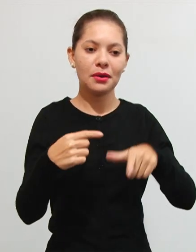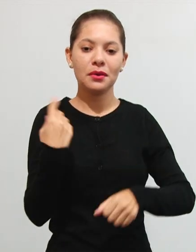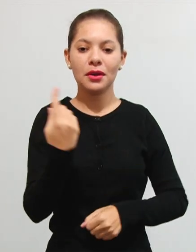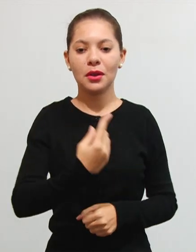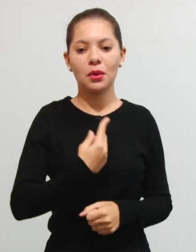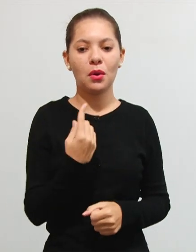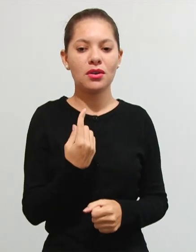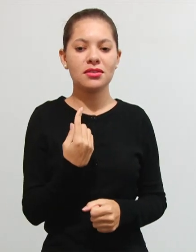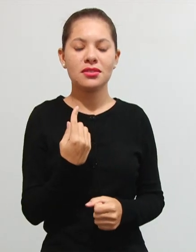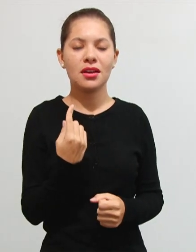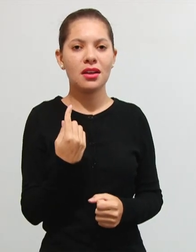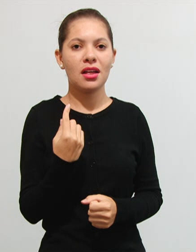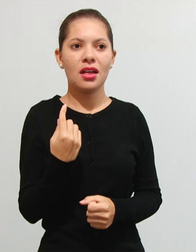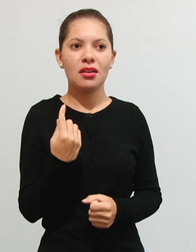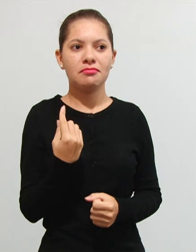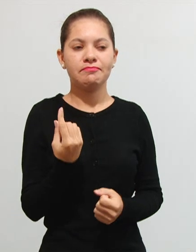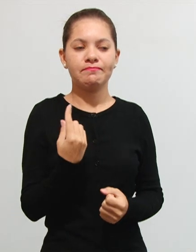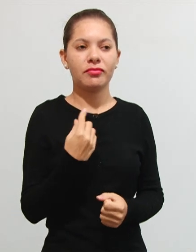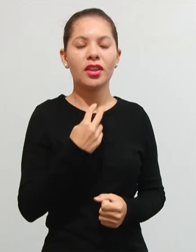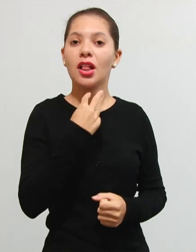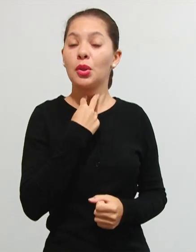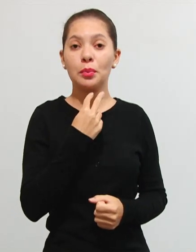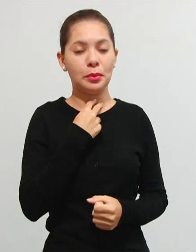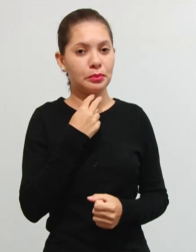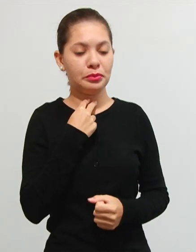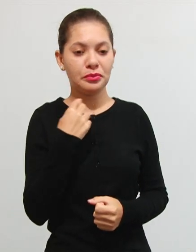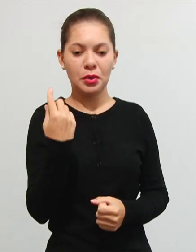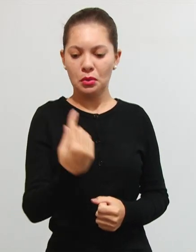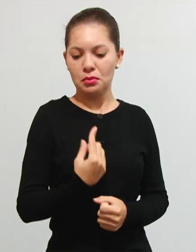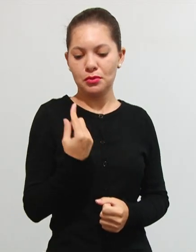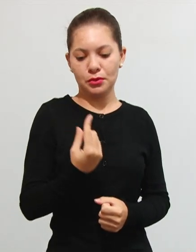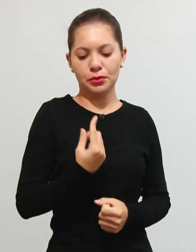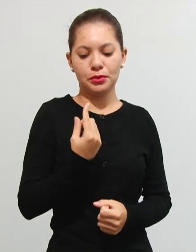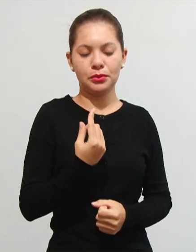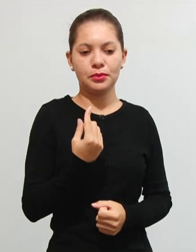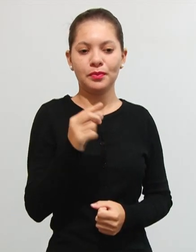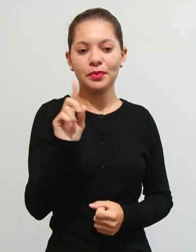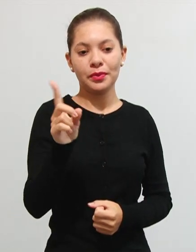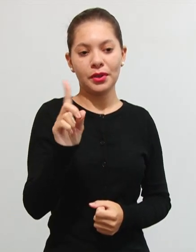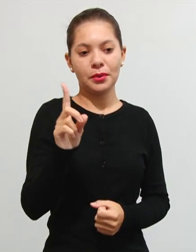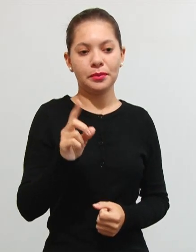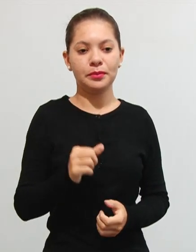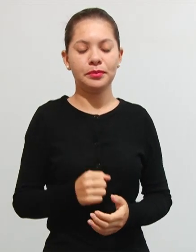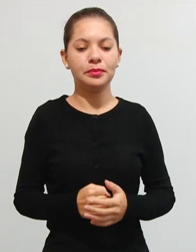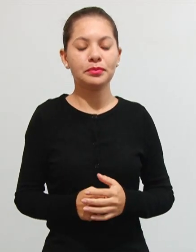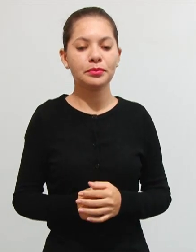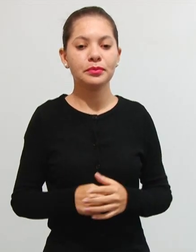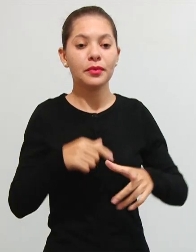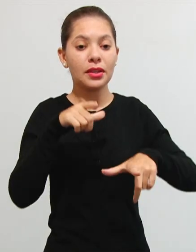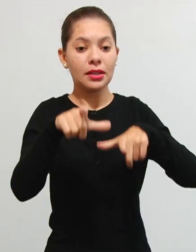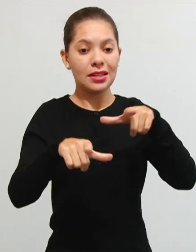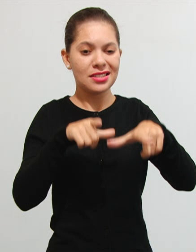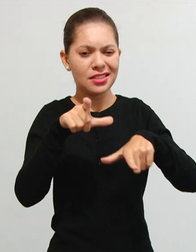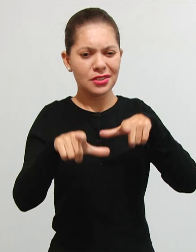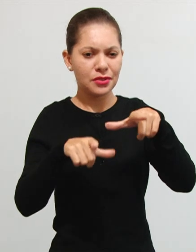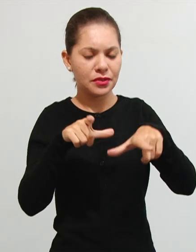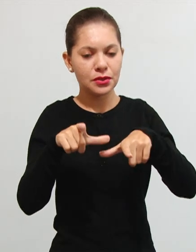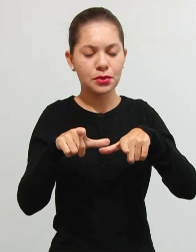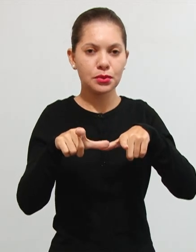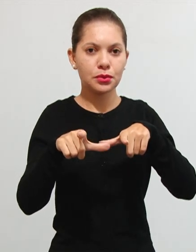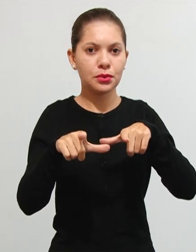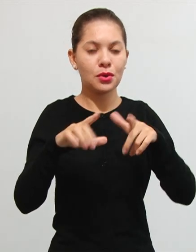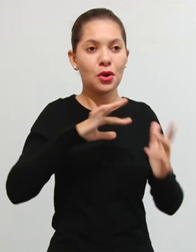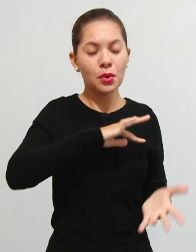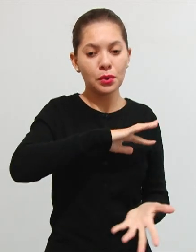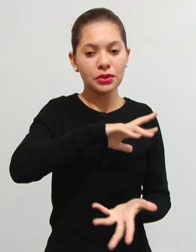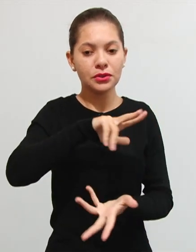podemos denominar como singular. Ele é denominado serviços universais, a gente chama-se serviços